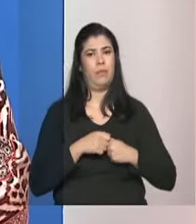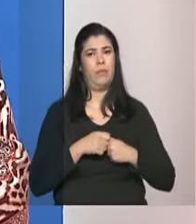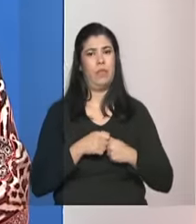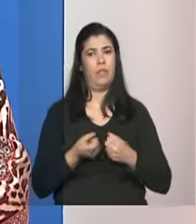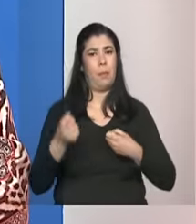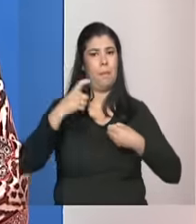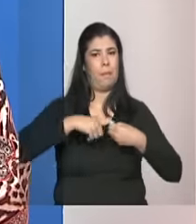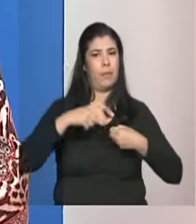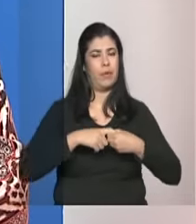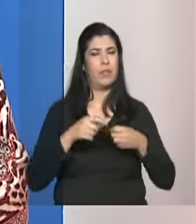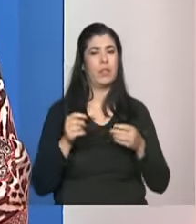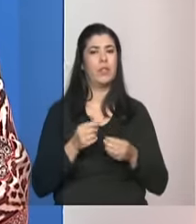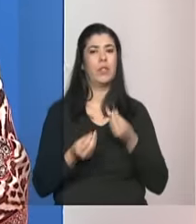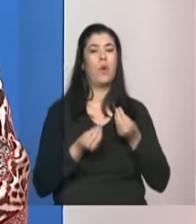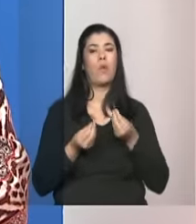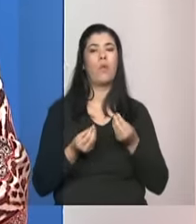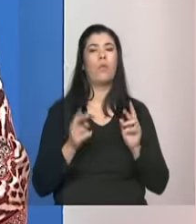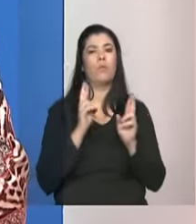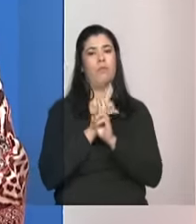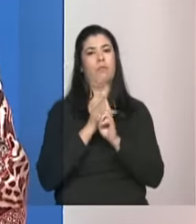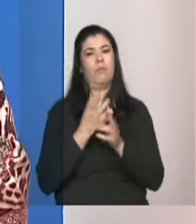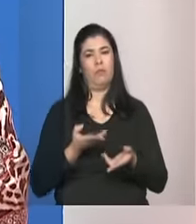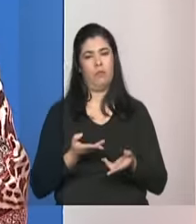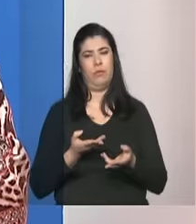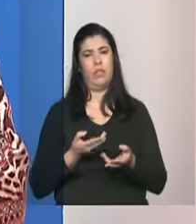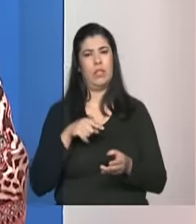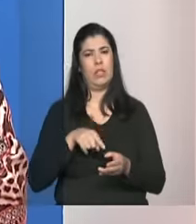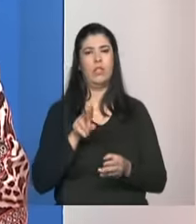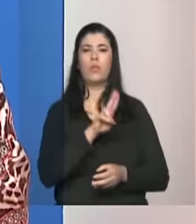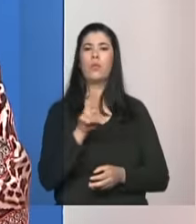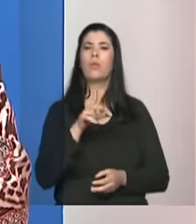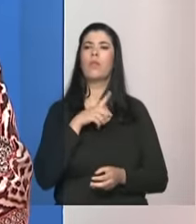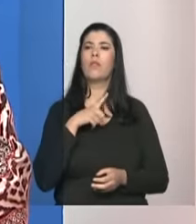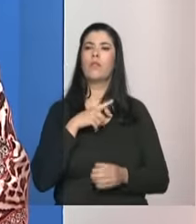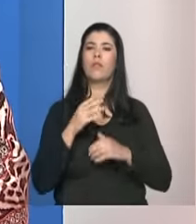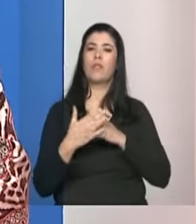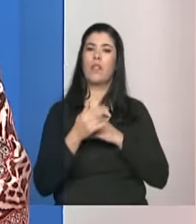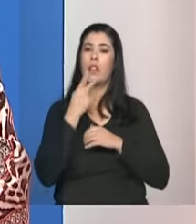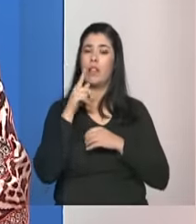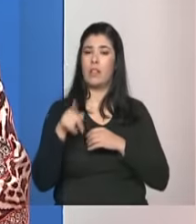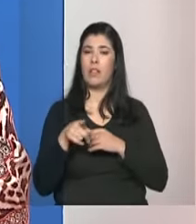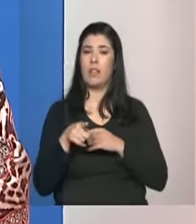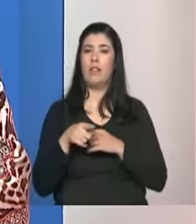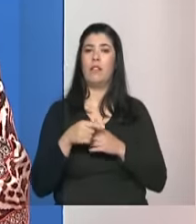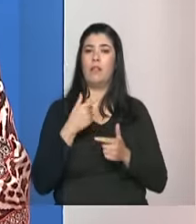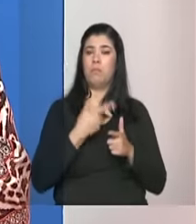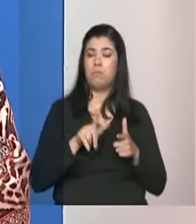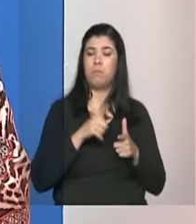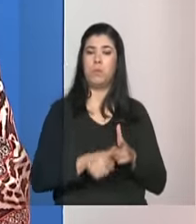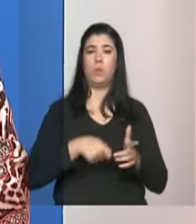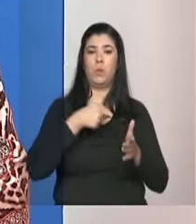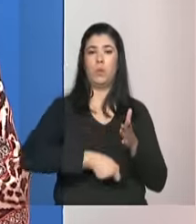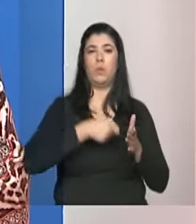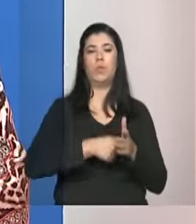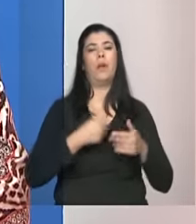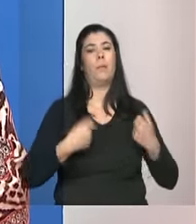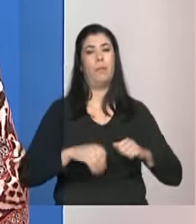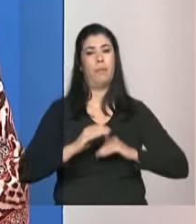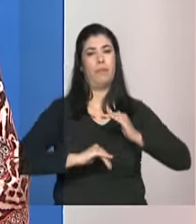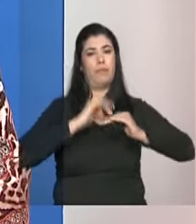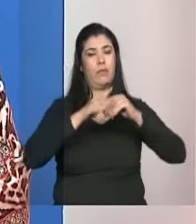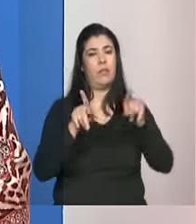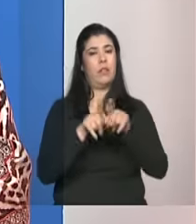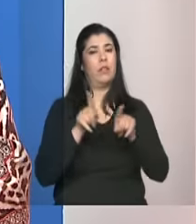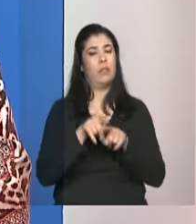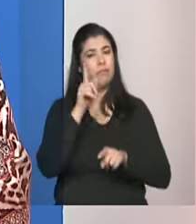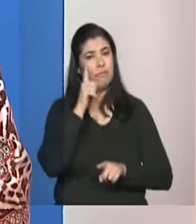esse é um desafio que eu não chamaria de novo porque ele está posto se a gente tem perseguido para justamente avançar e dar conta